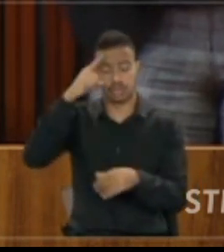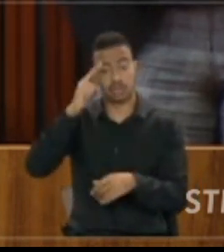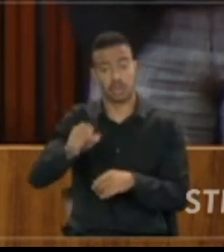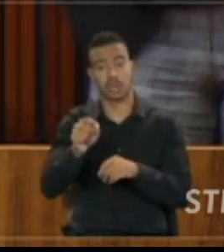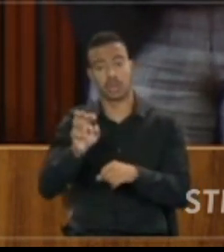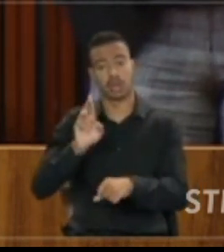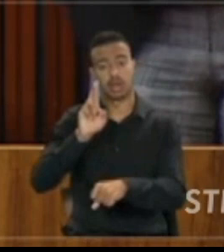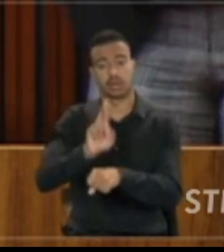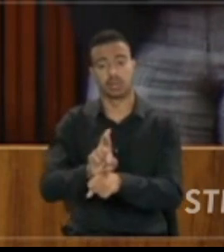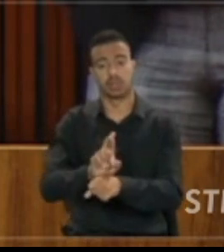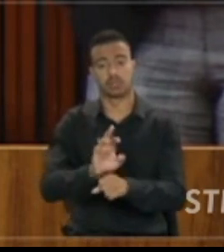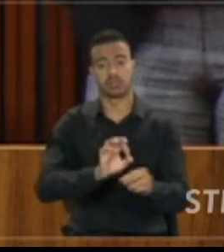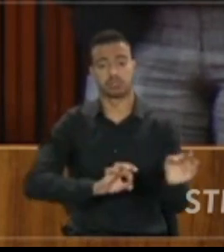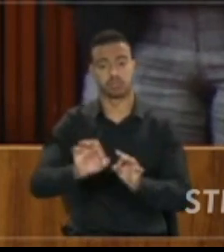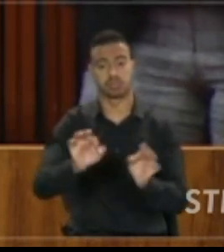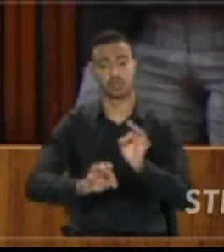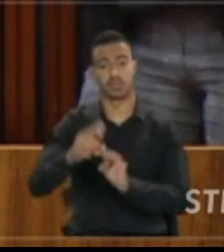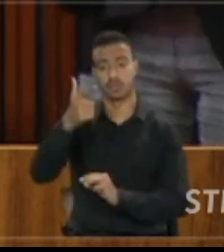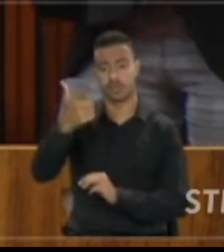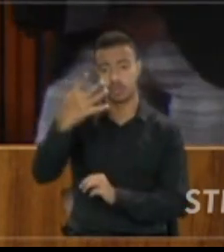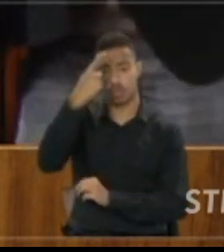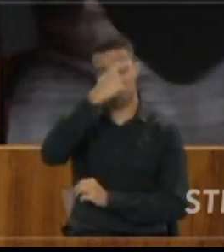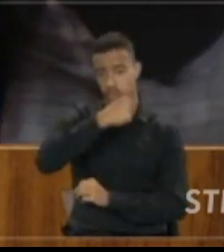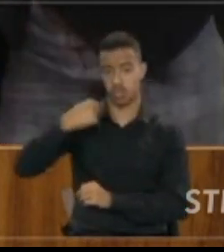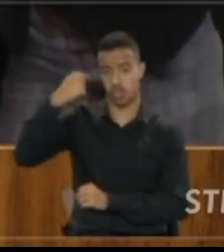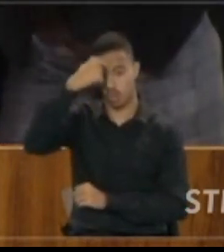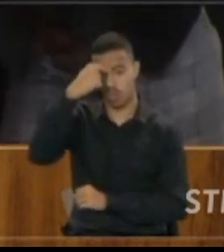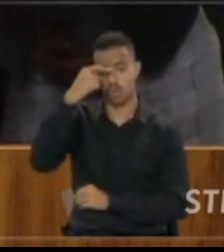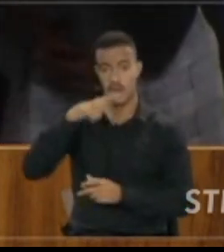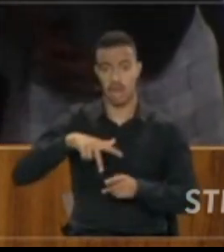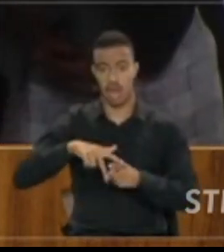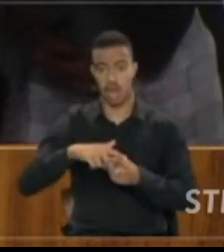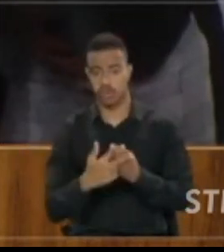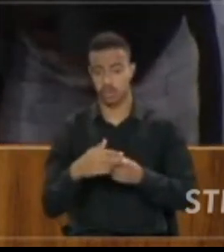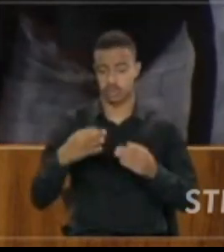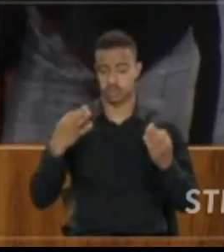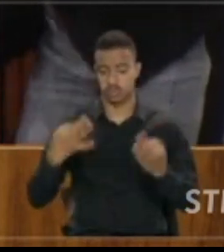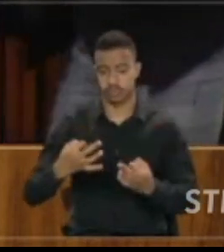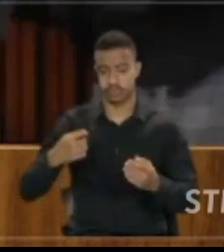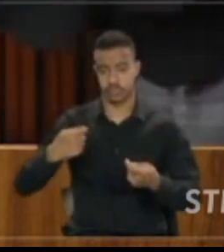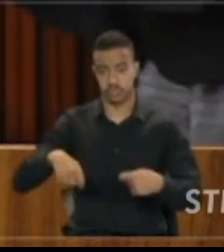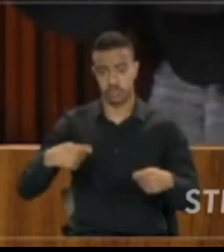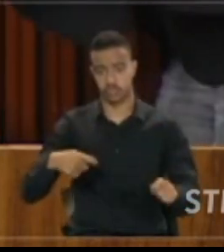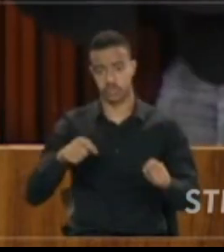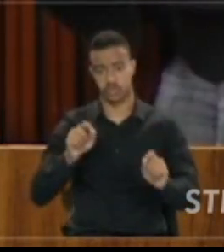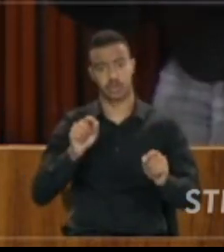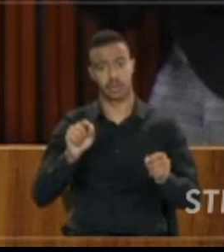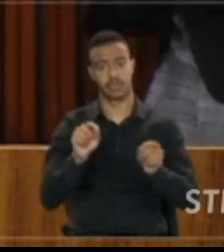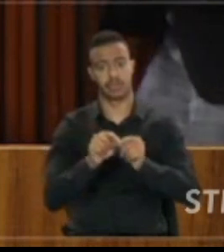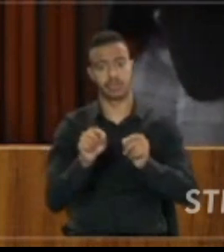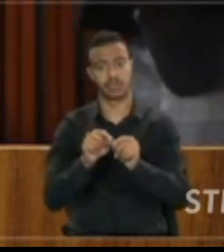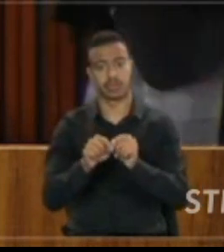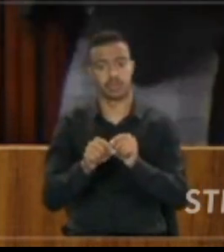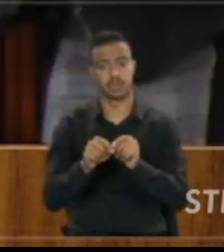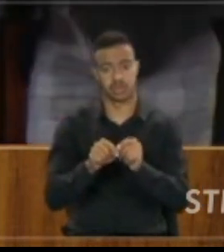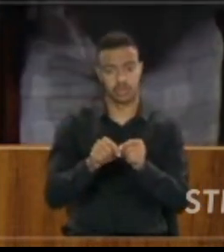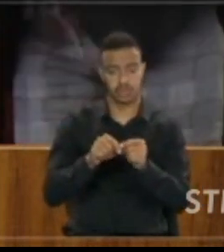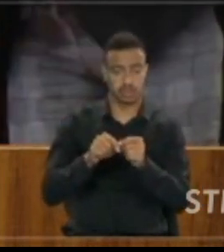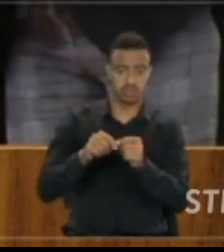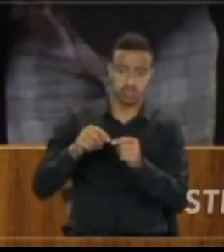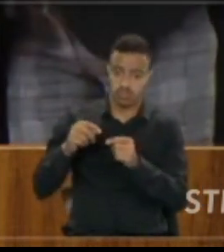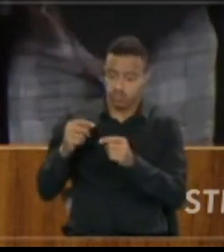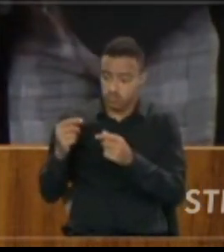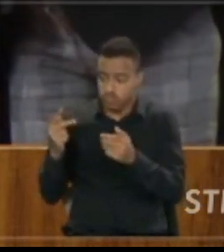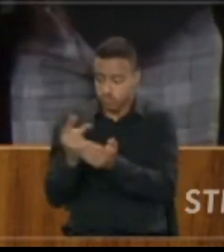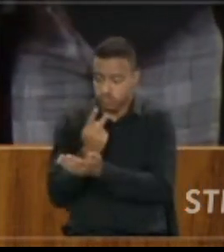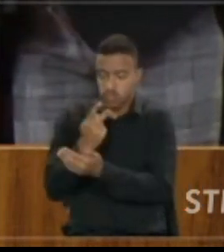representados providenciem no prazo de 24 horas os ajustes necessários, a fim de fazer constar de modo inequívoco e